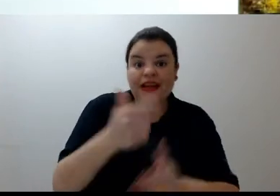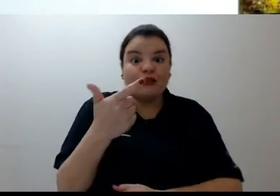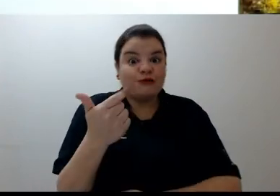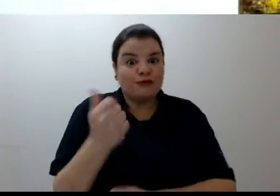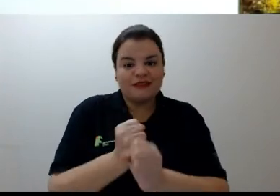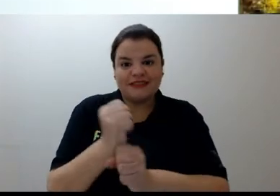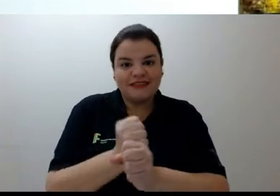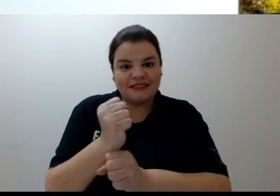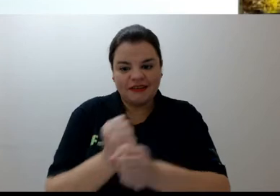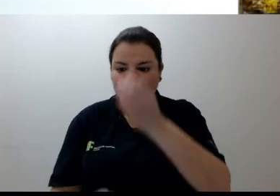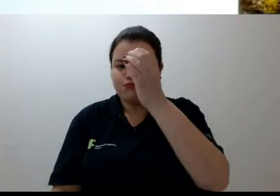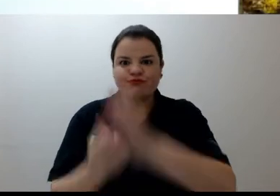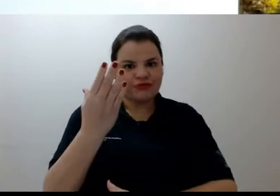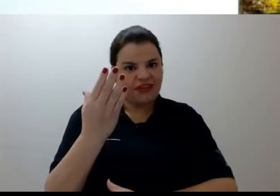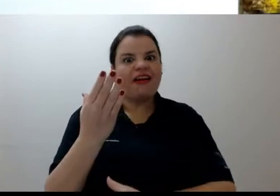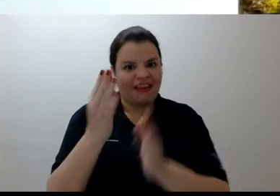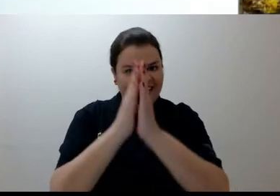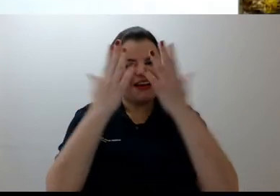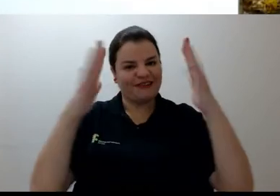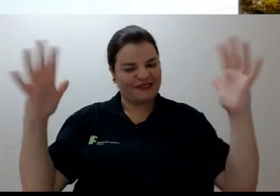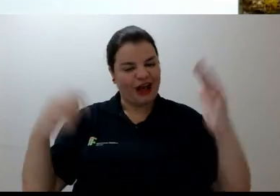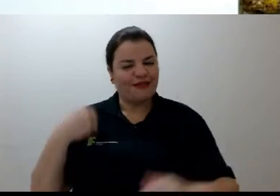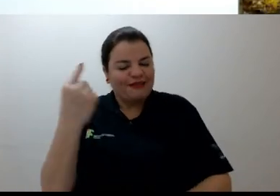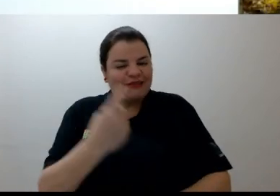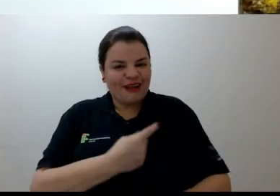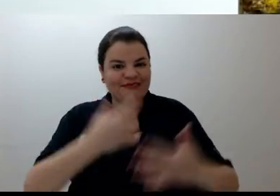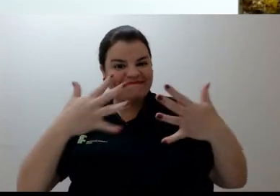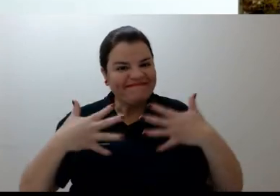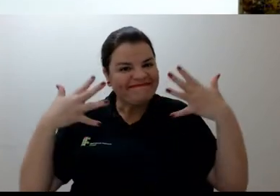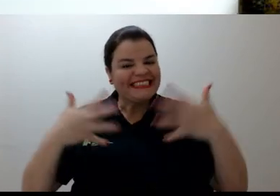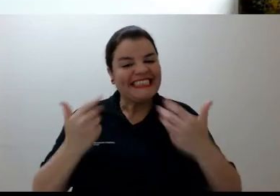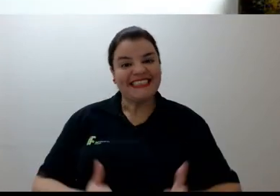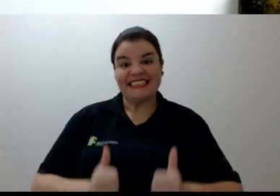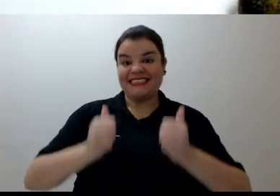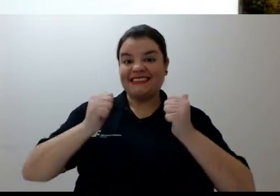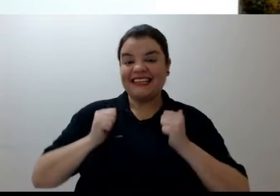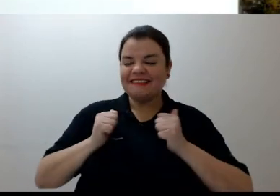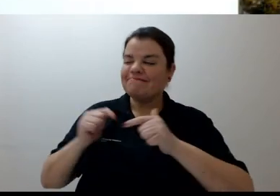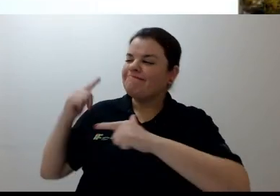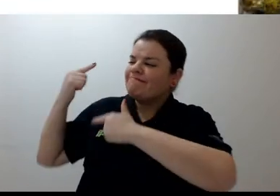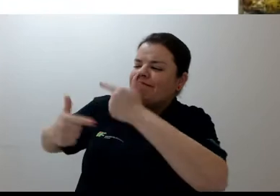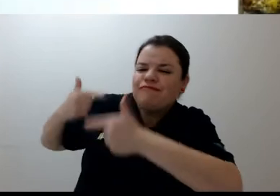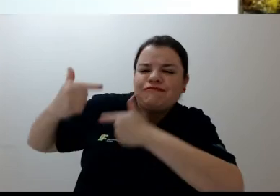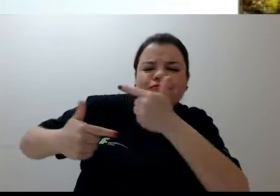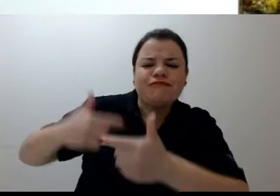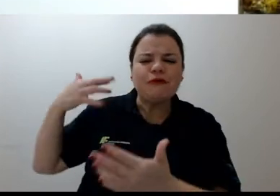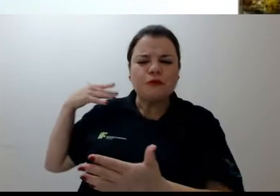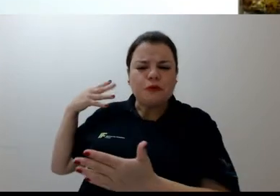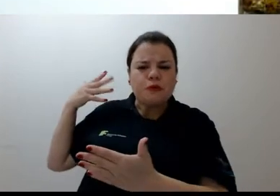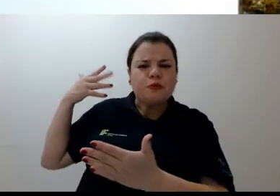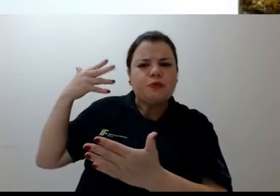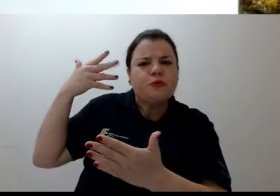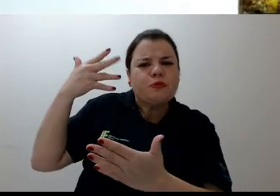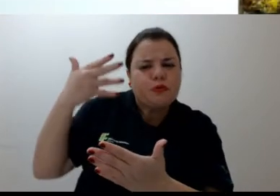anos de existência. Estamos aqui para registrar o orgulho imenso que temos em fazer parte dessa história. Uma